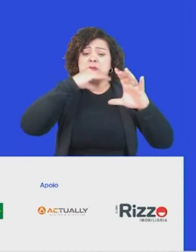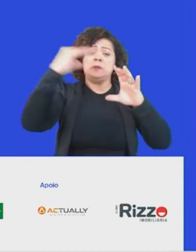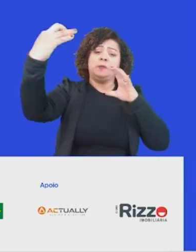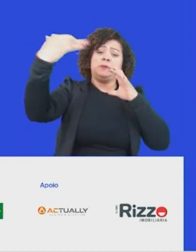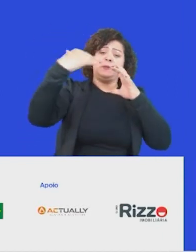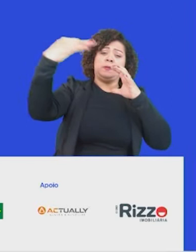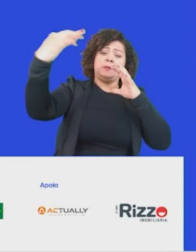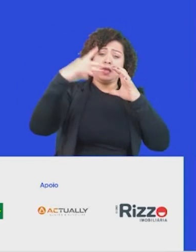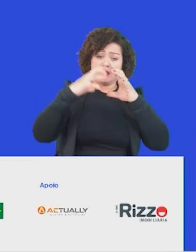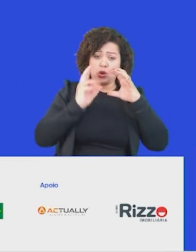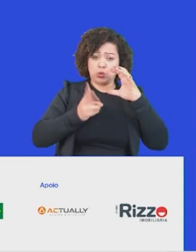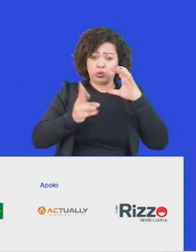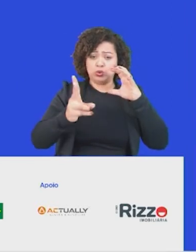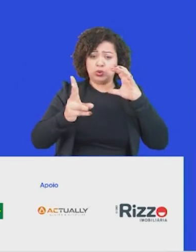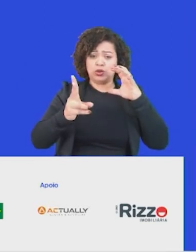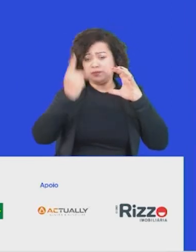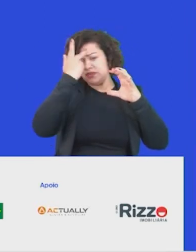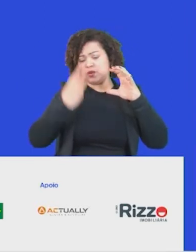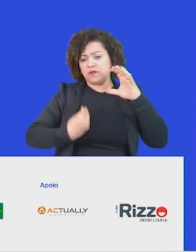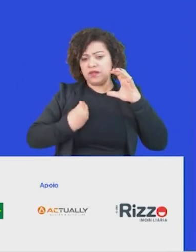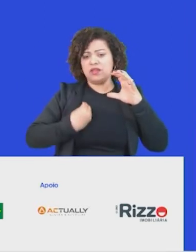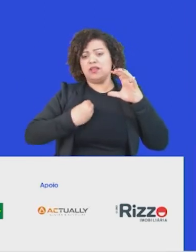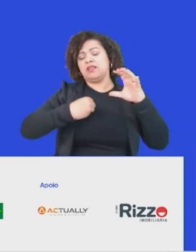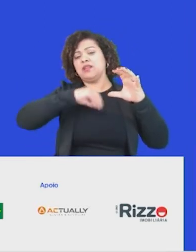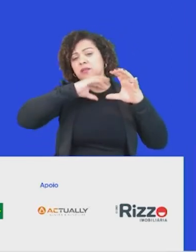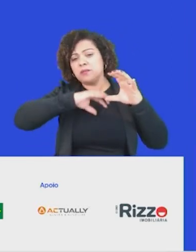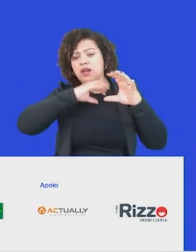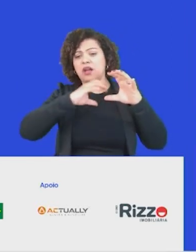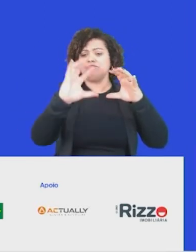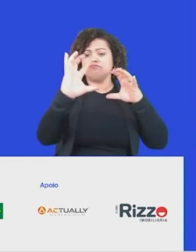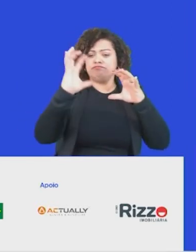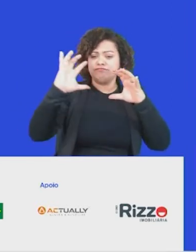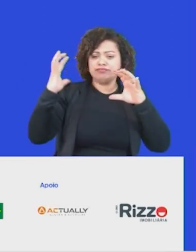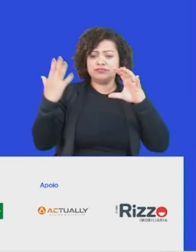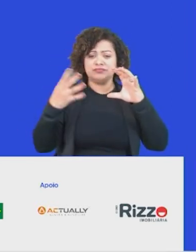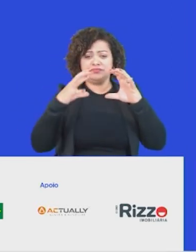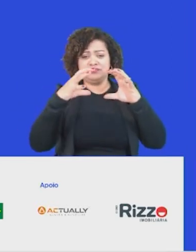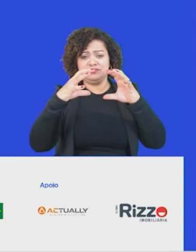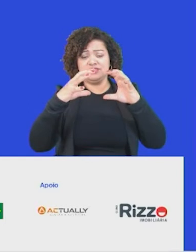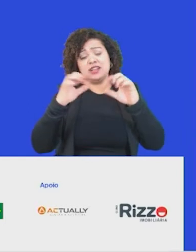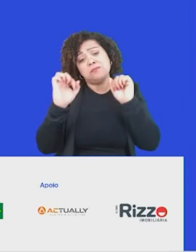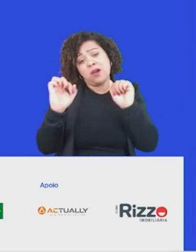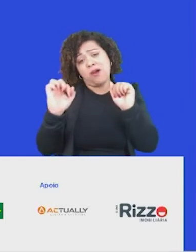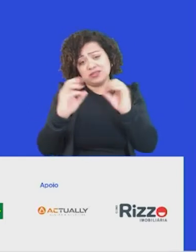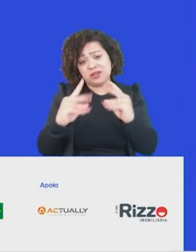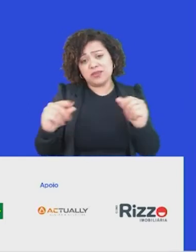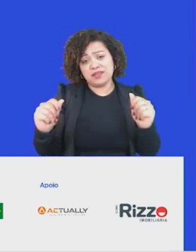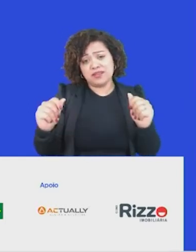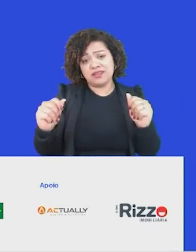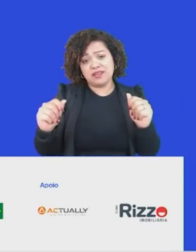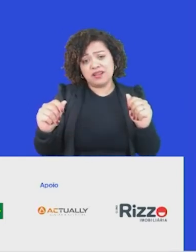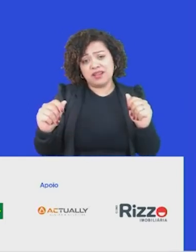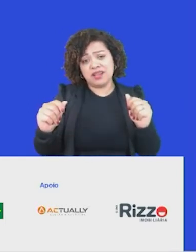oceanos, né? dos glaciares. A vida no planeta pode praquejar, pode acabar, mas será que o planeta vai acabar com